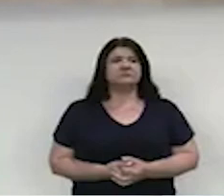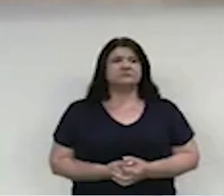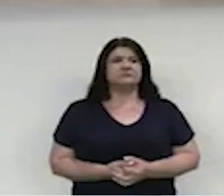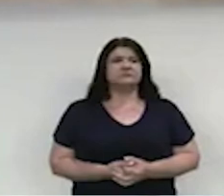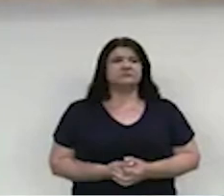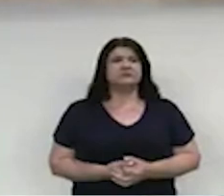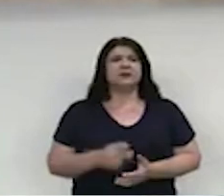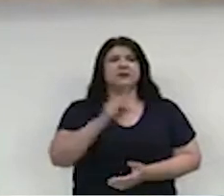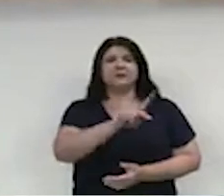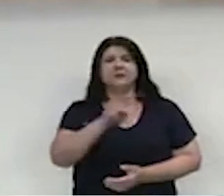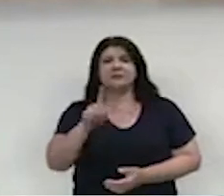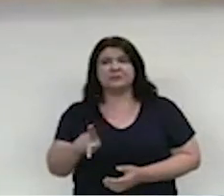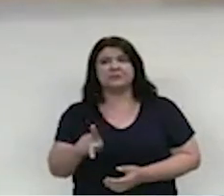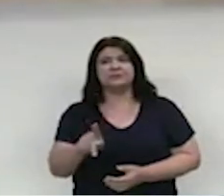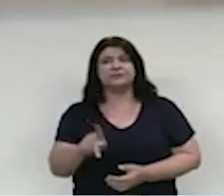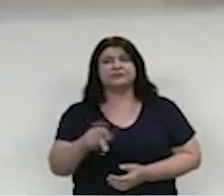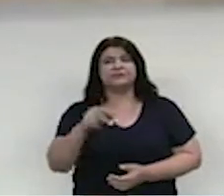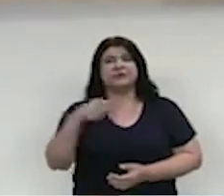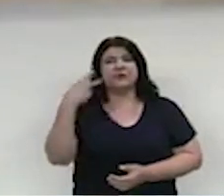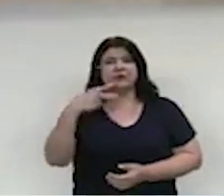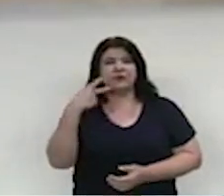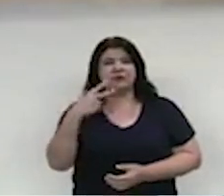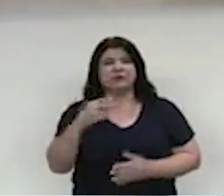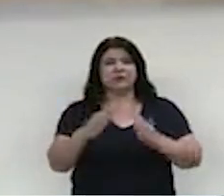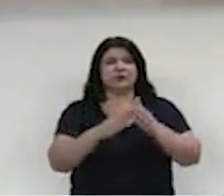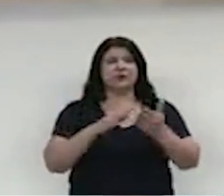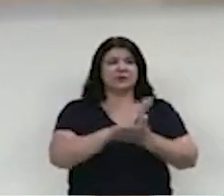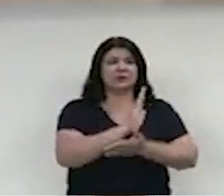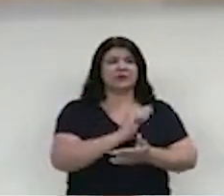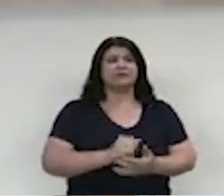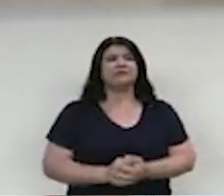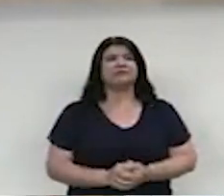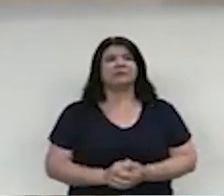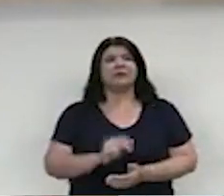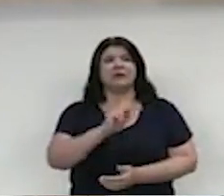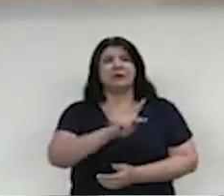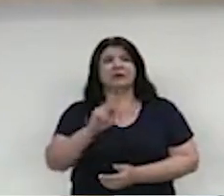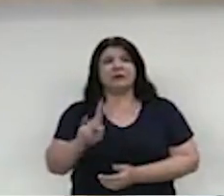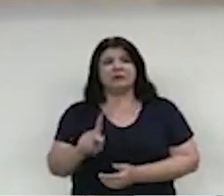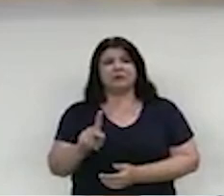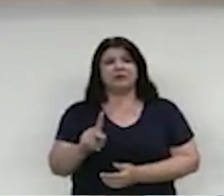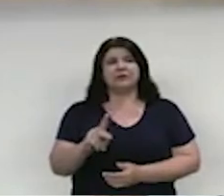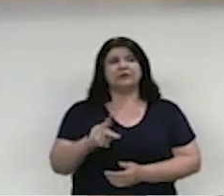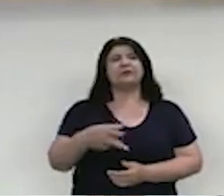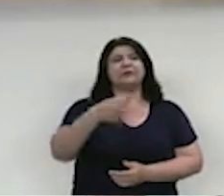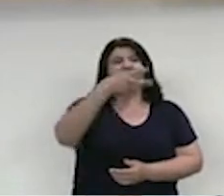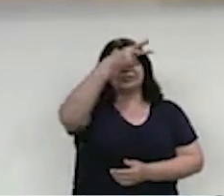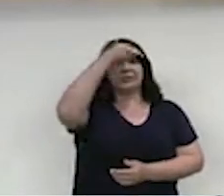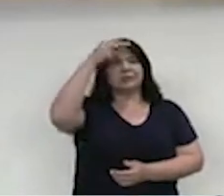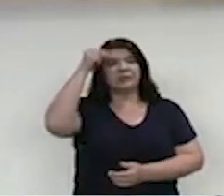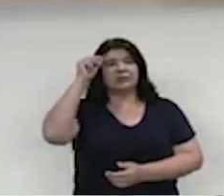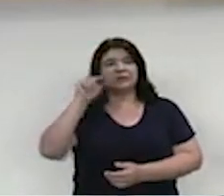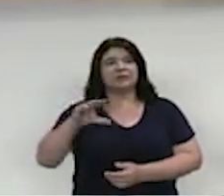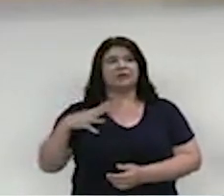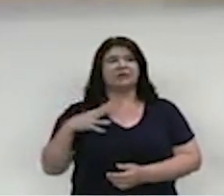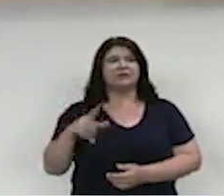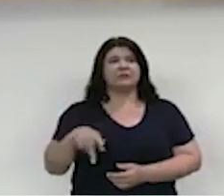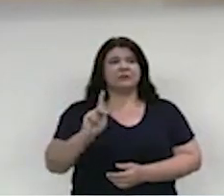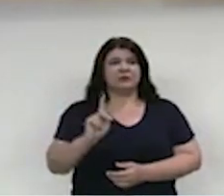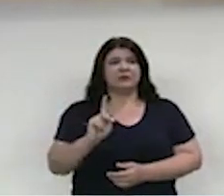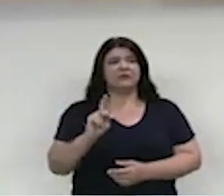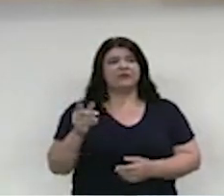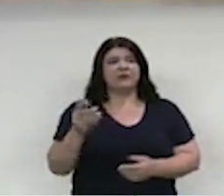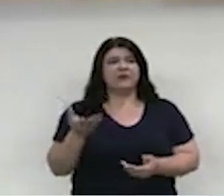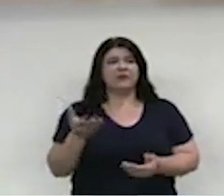Senhor presidente, senhores vereadores, requerimento. A Prefeitura Municipal de Praia Grande realizou-se recentemente consulta pública para